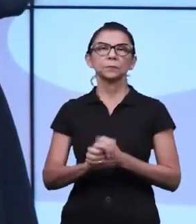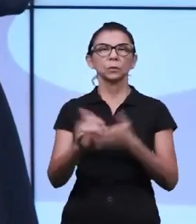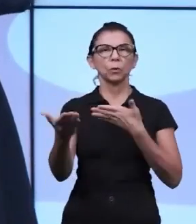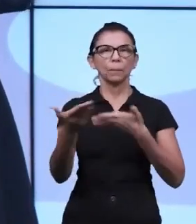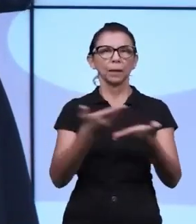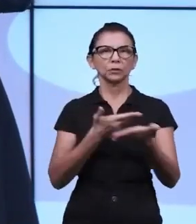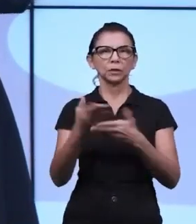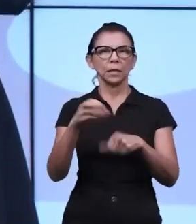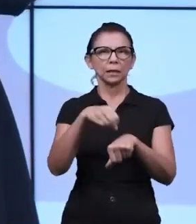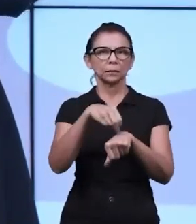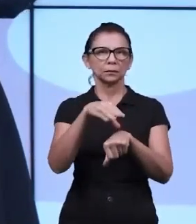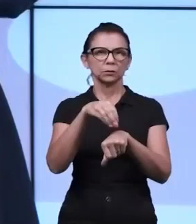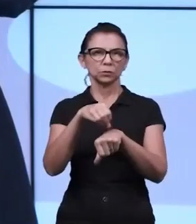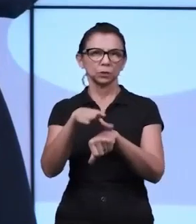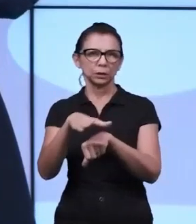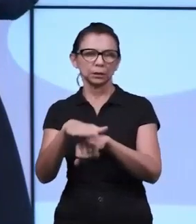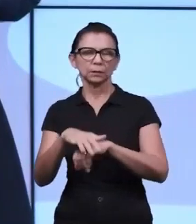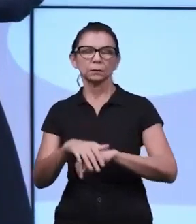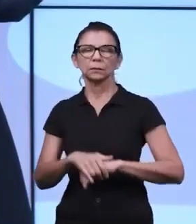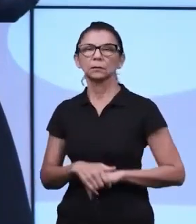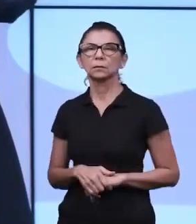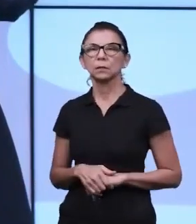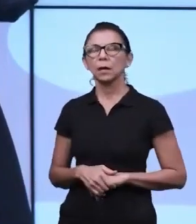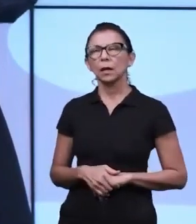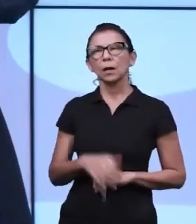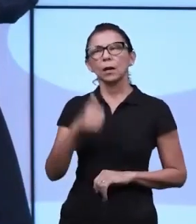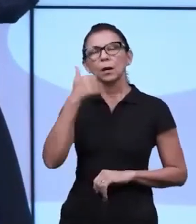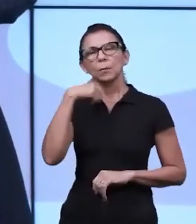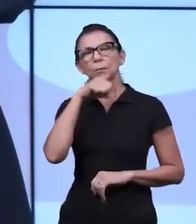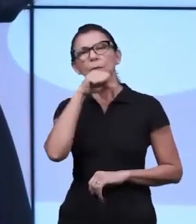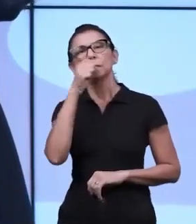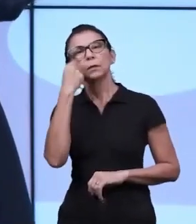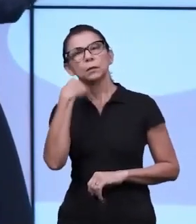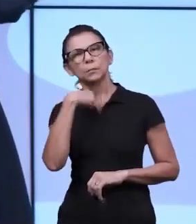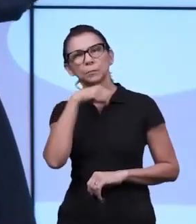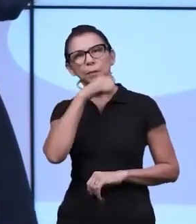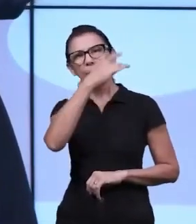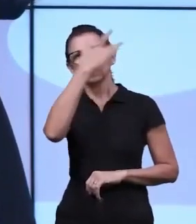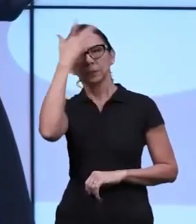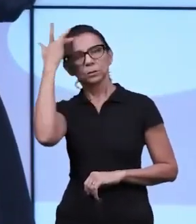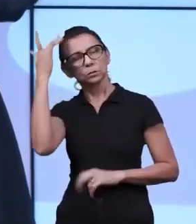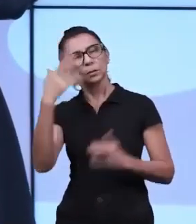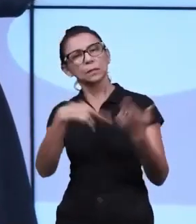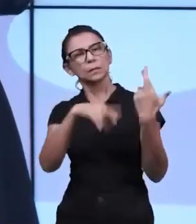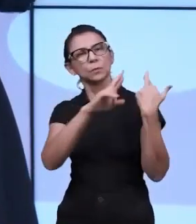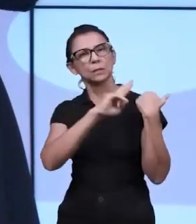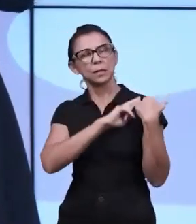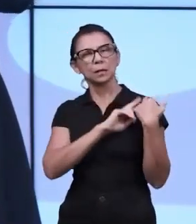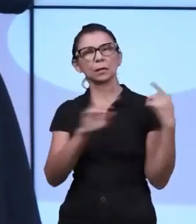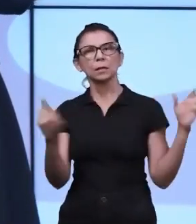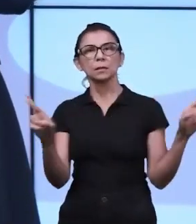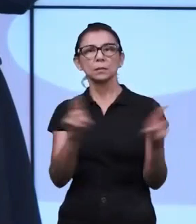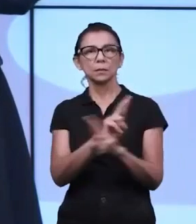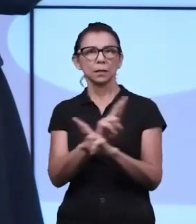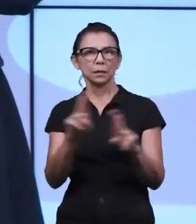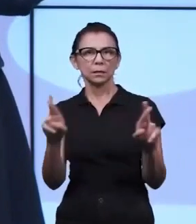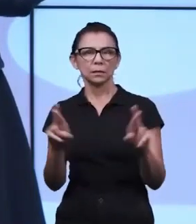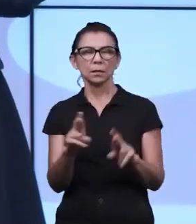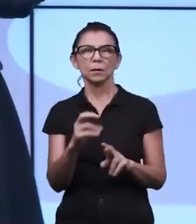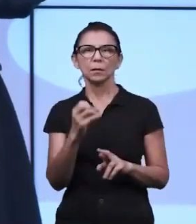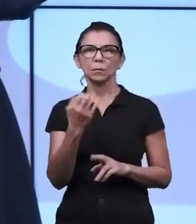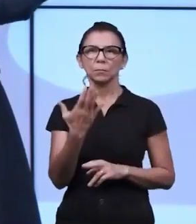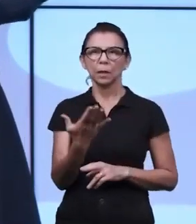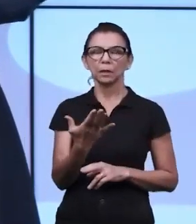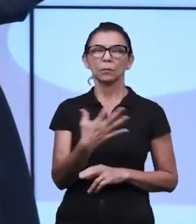dicas para que os pais responsáveis saibam lidar da melhor forma com seus filhos que têm um transtorno